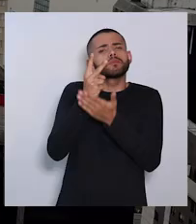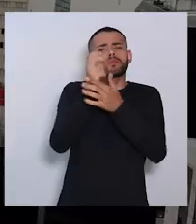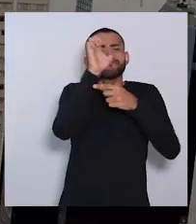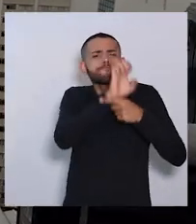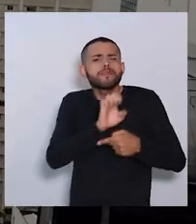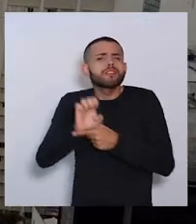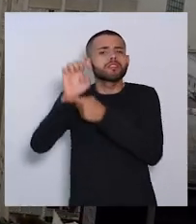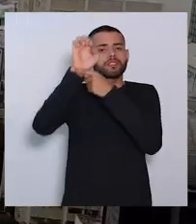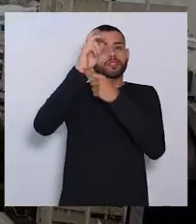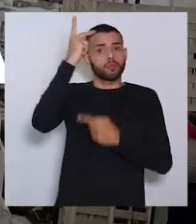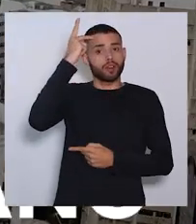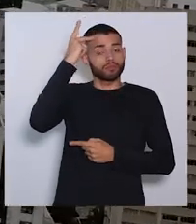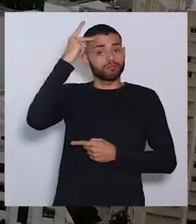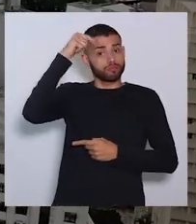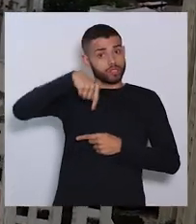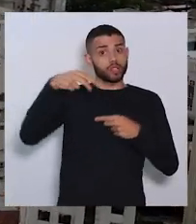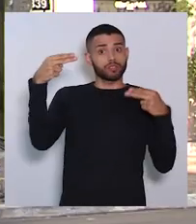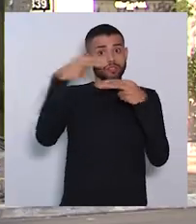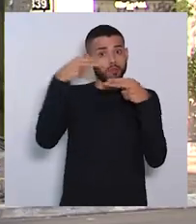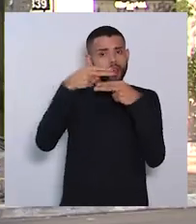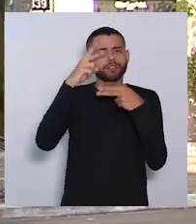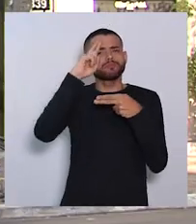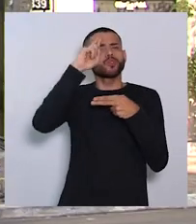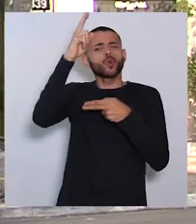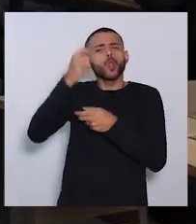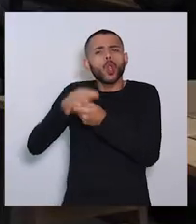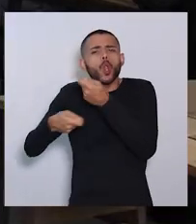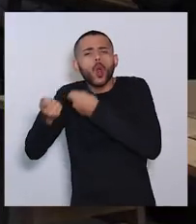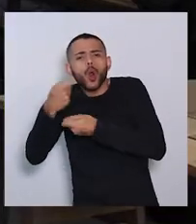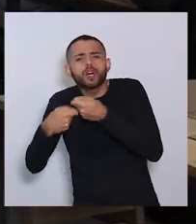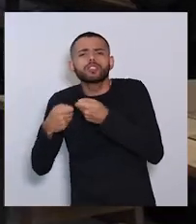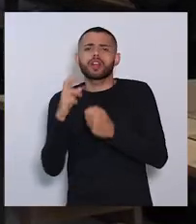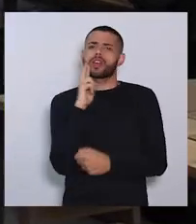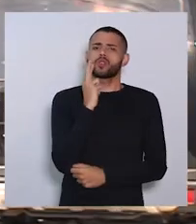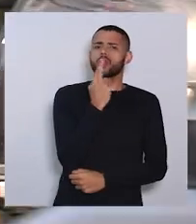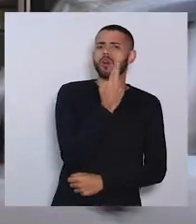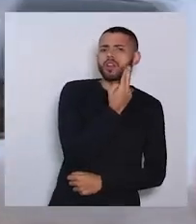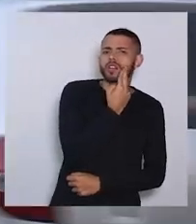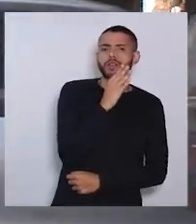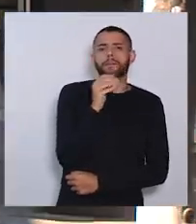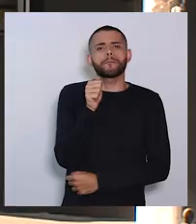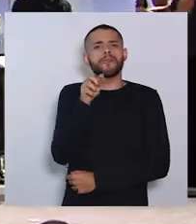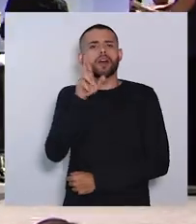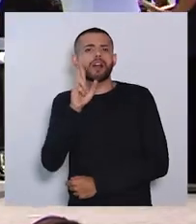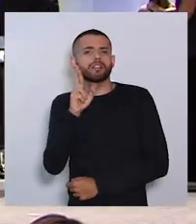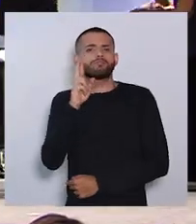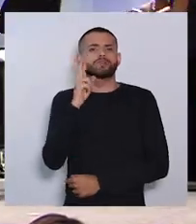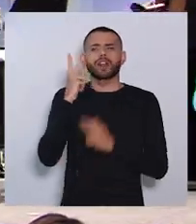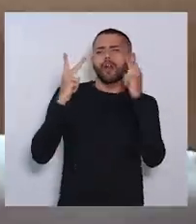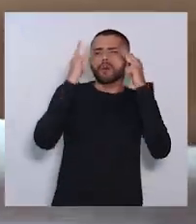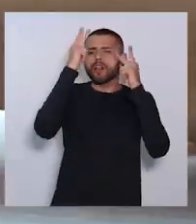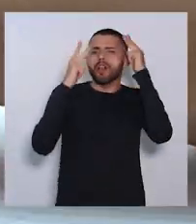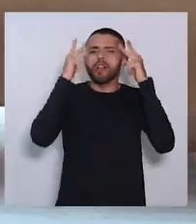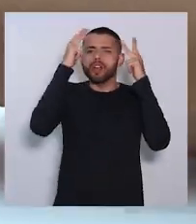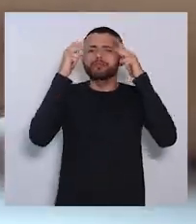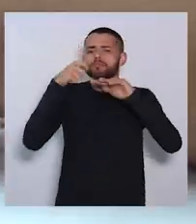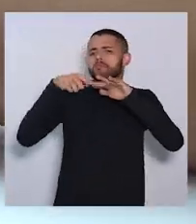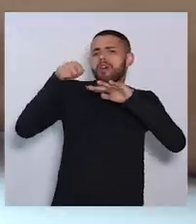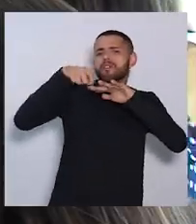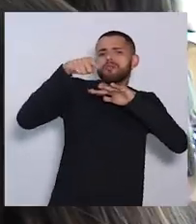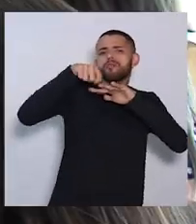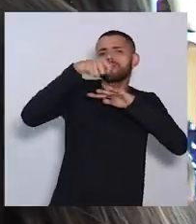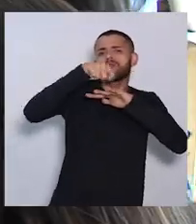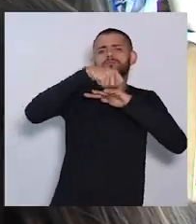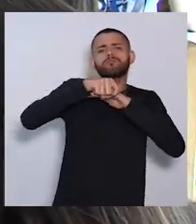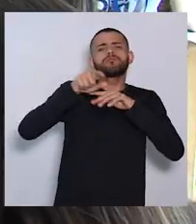estado. É no Sebrae que donos de pequenas lojas, restaurantes, bares, cabeleireiros, manicures,